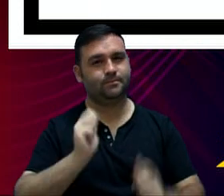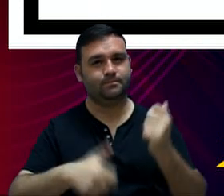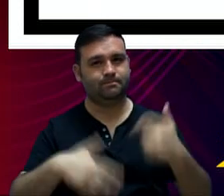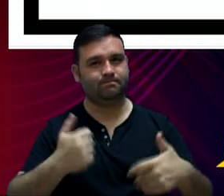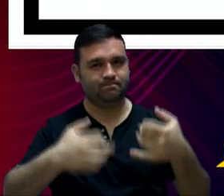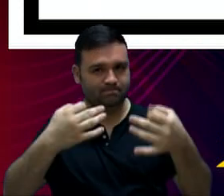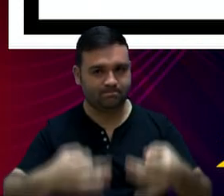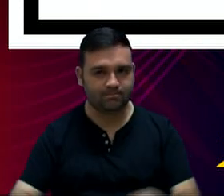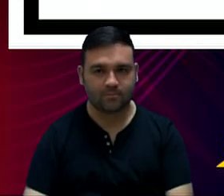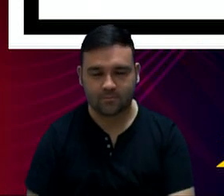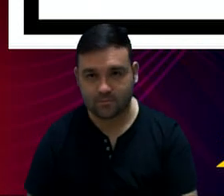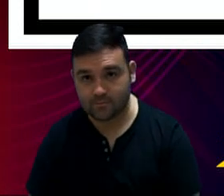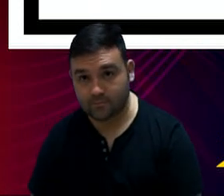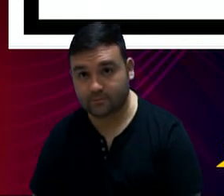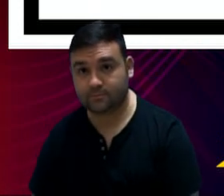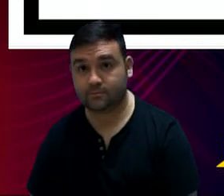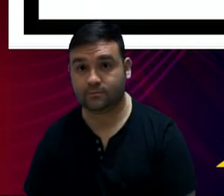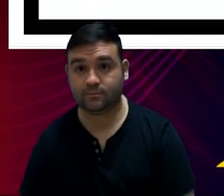simples.